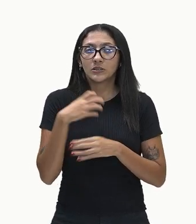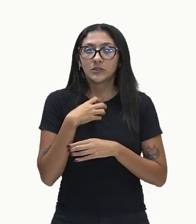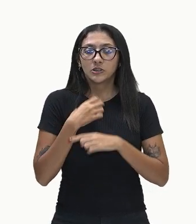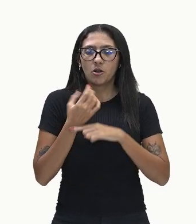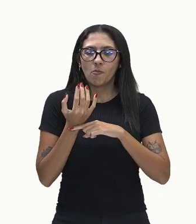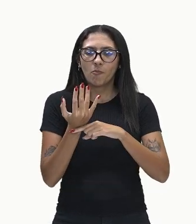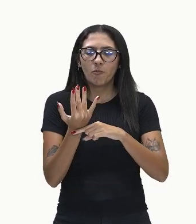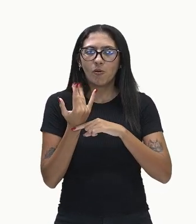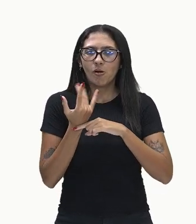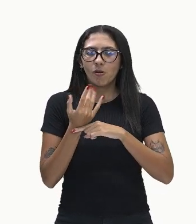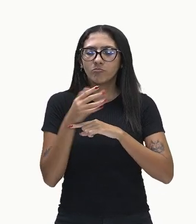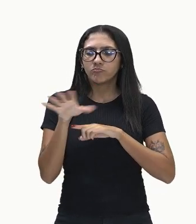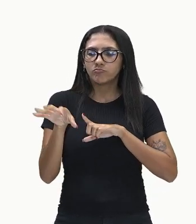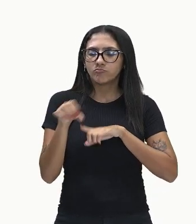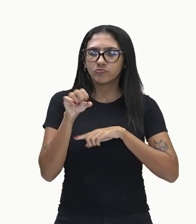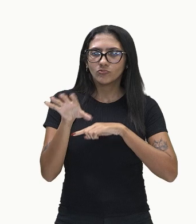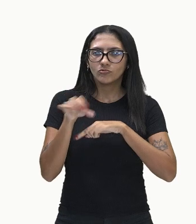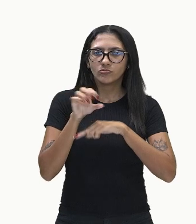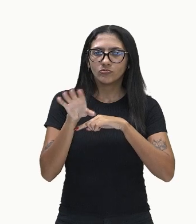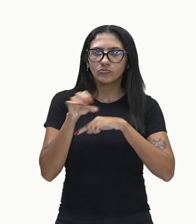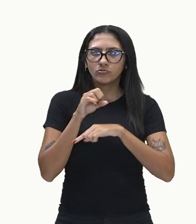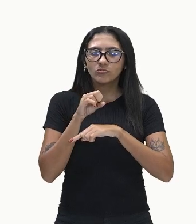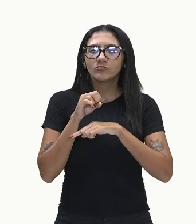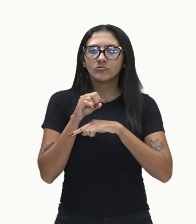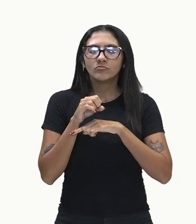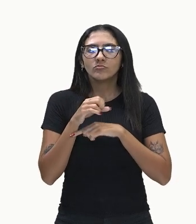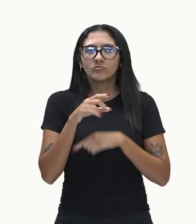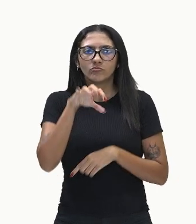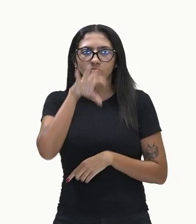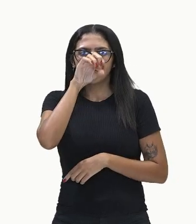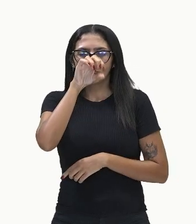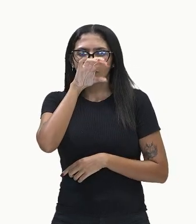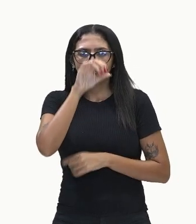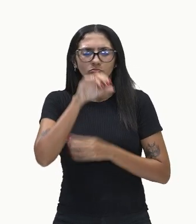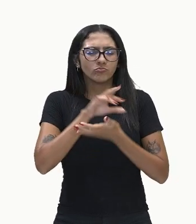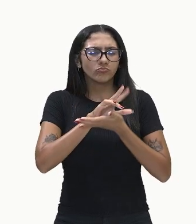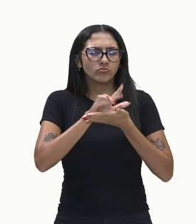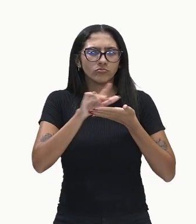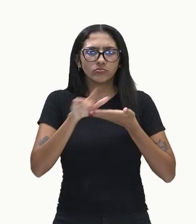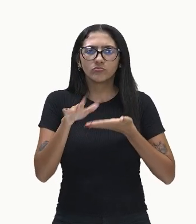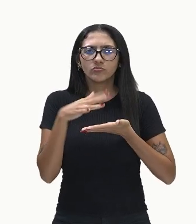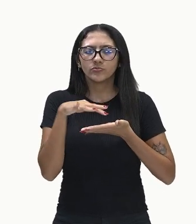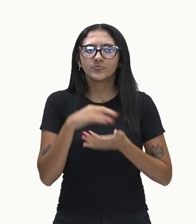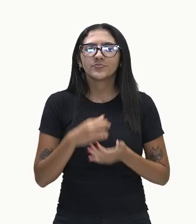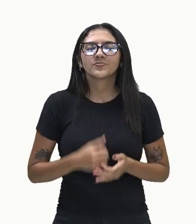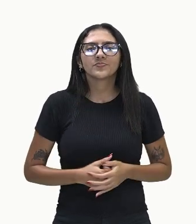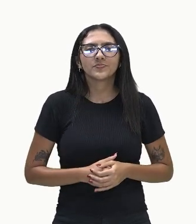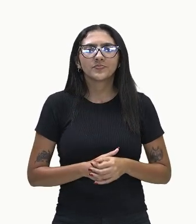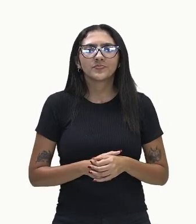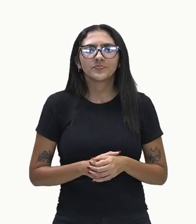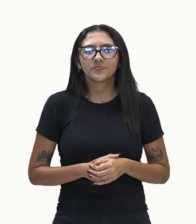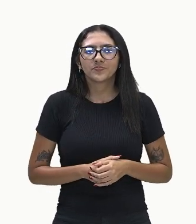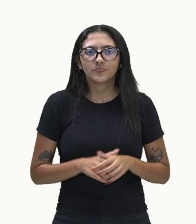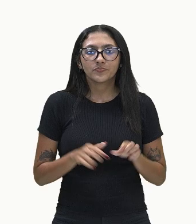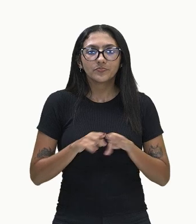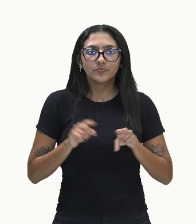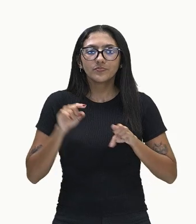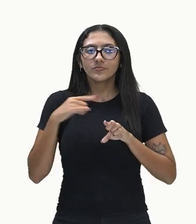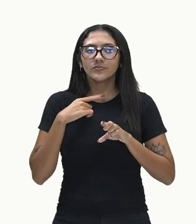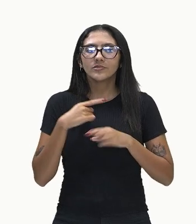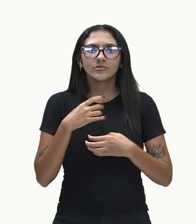É por meio dos receptores que o nosso corpo vai conseguir perceber tudo o que existe no ambiente. Nesse caso aqui ele vai perceber